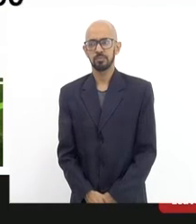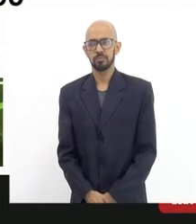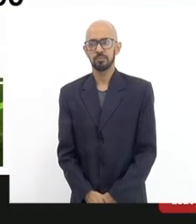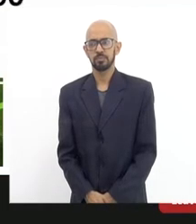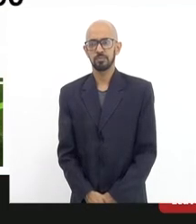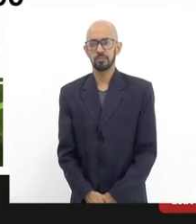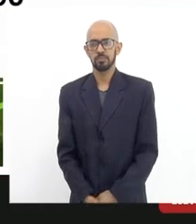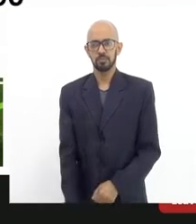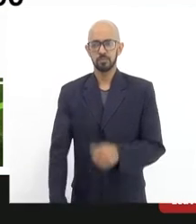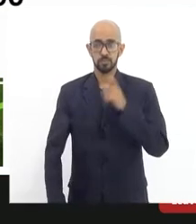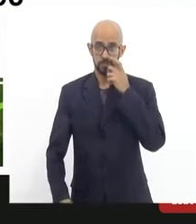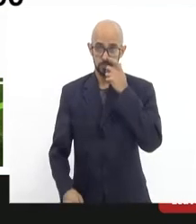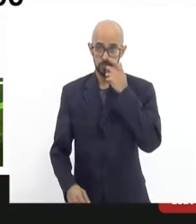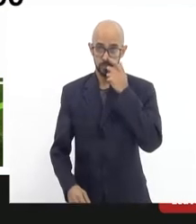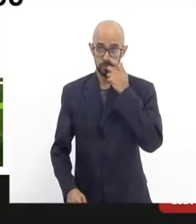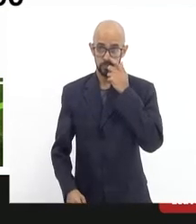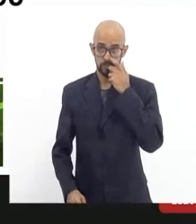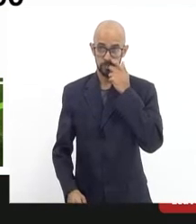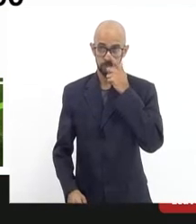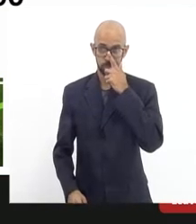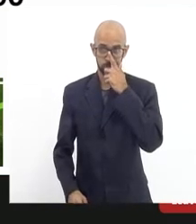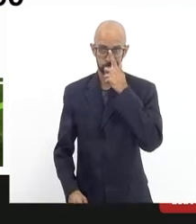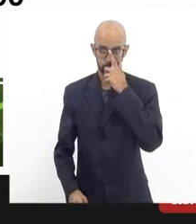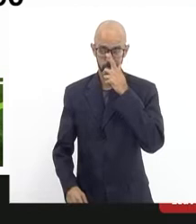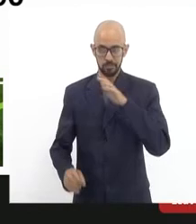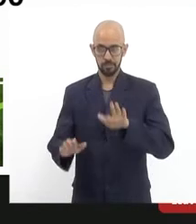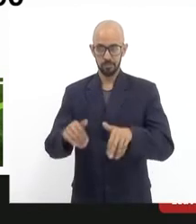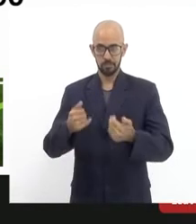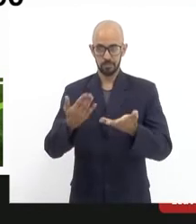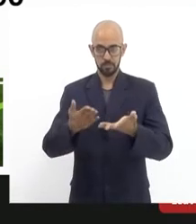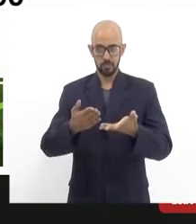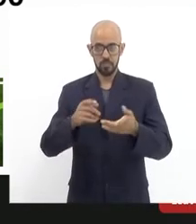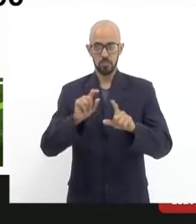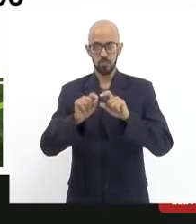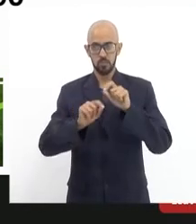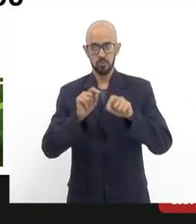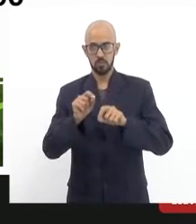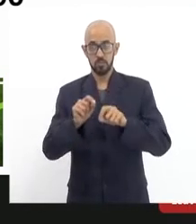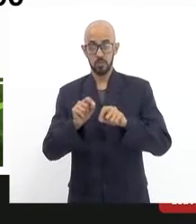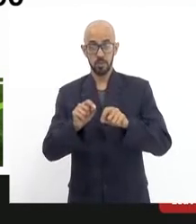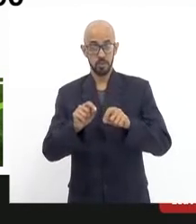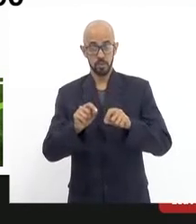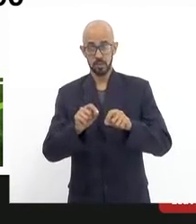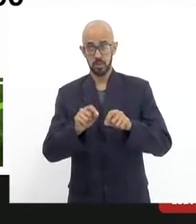Isso. E isso aí começa